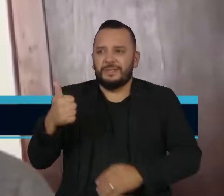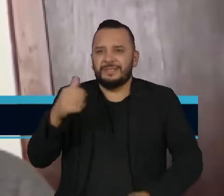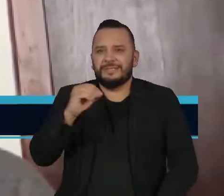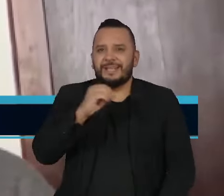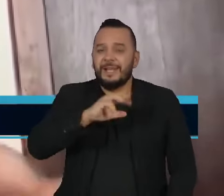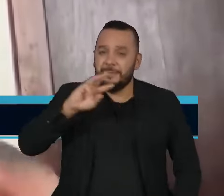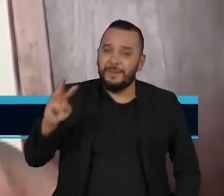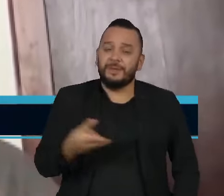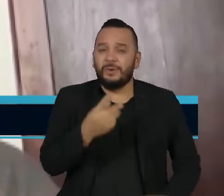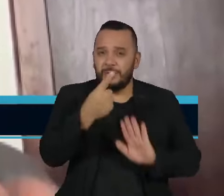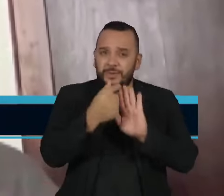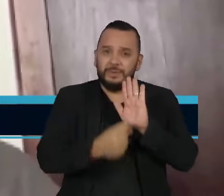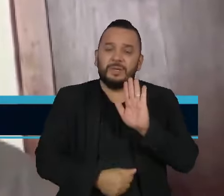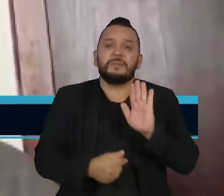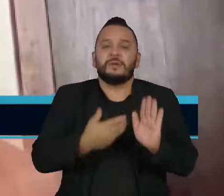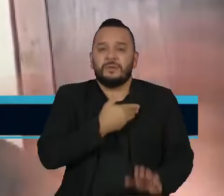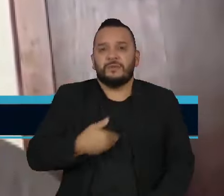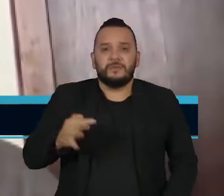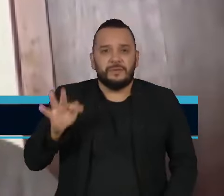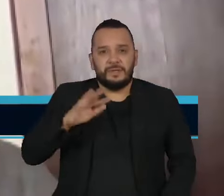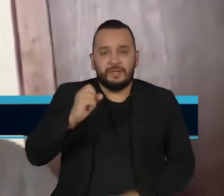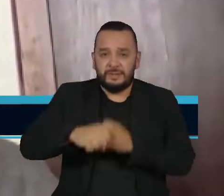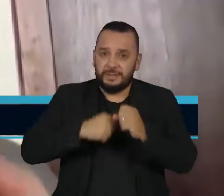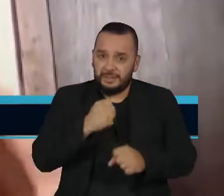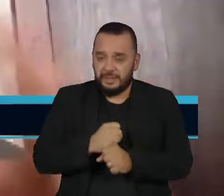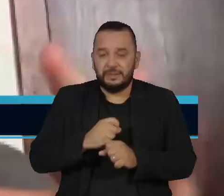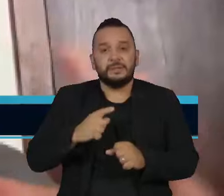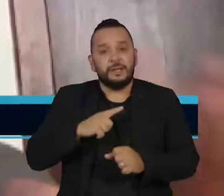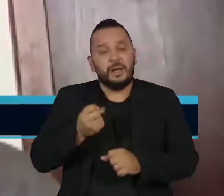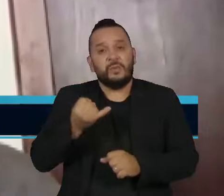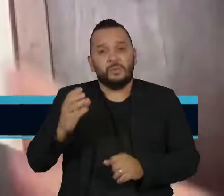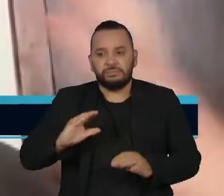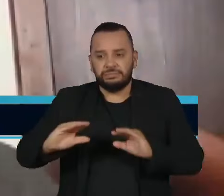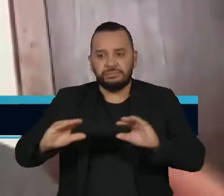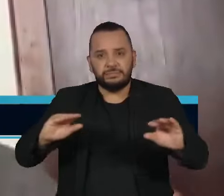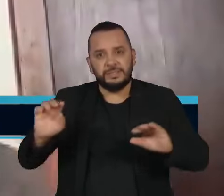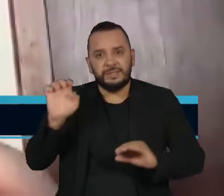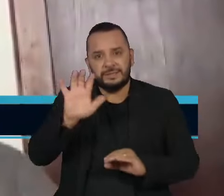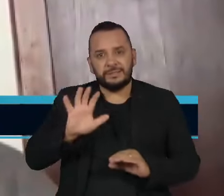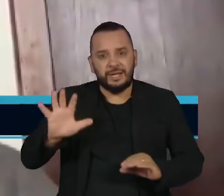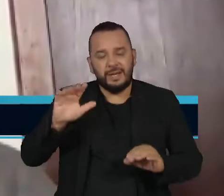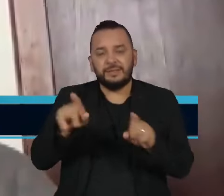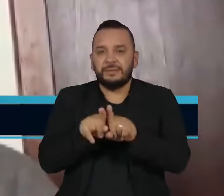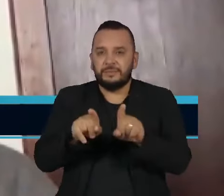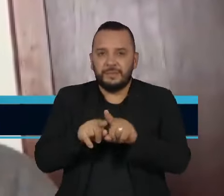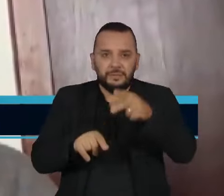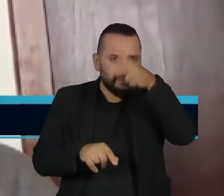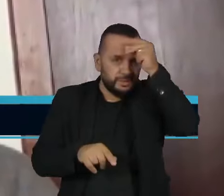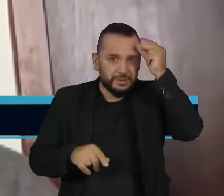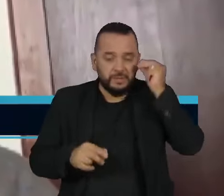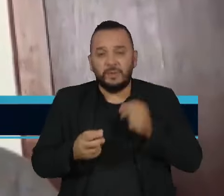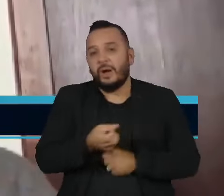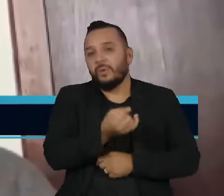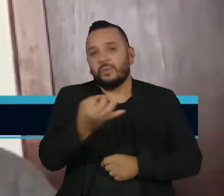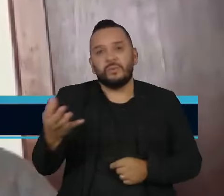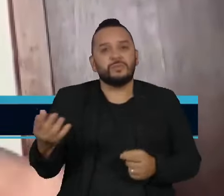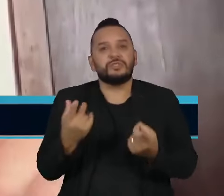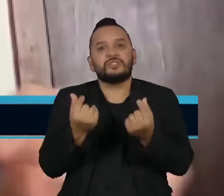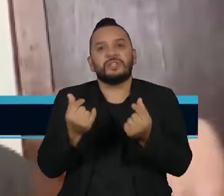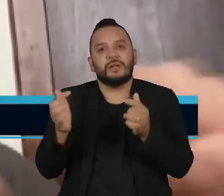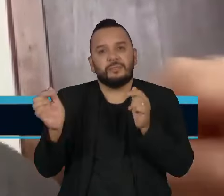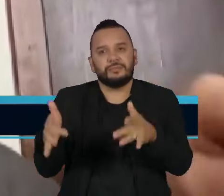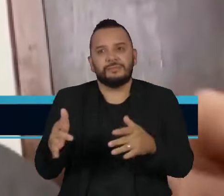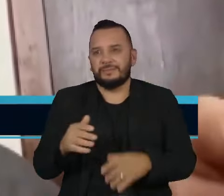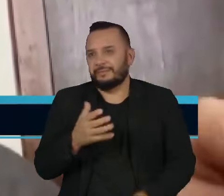que entra no orçamento da União nesse ano. Uma parte vai para os estados e municípios. Então, tem muito assim, ah, dinheiro a gente não pode abrir mão. Mas a gente já calculou